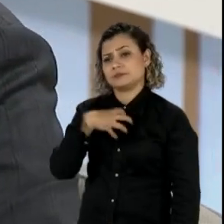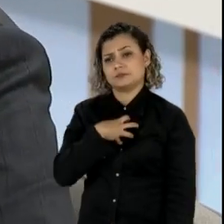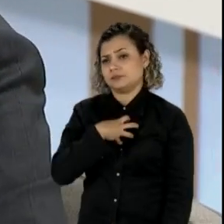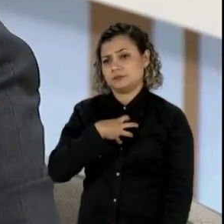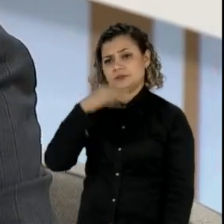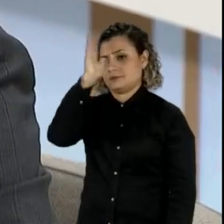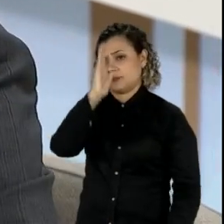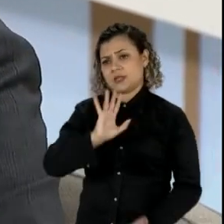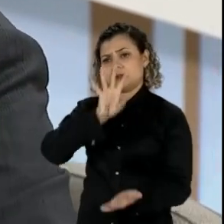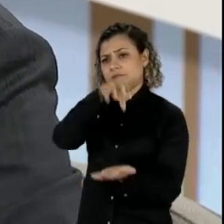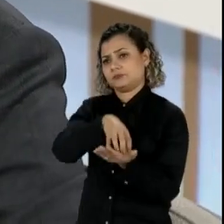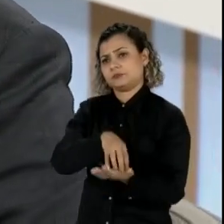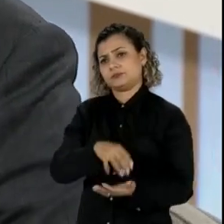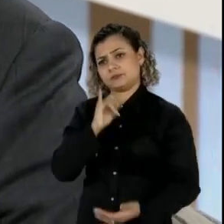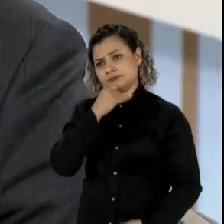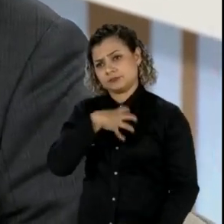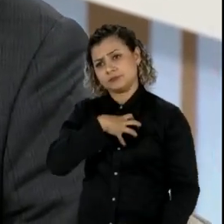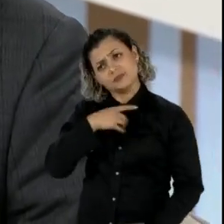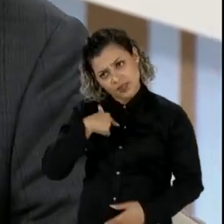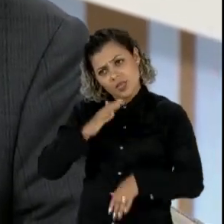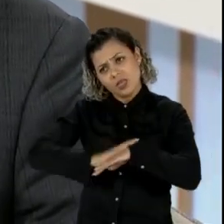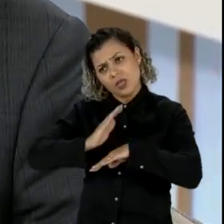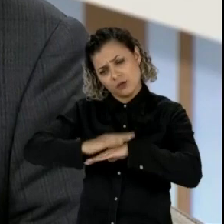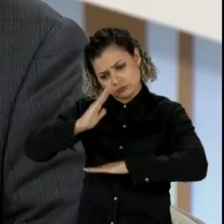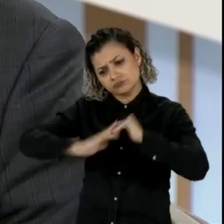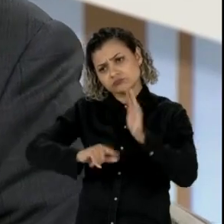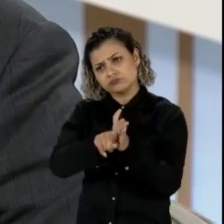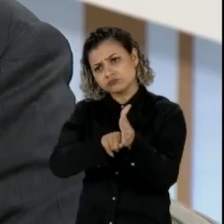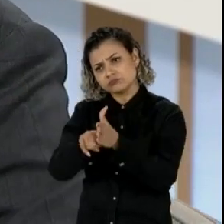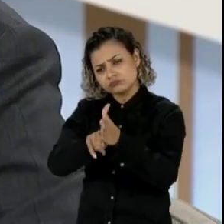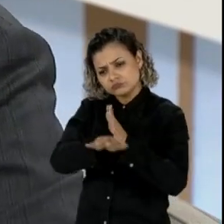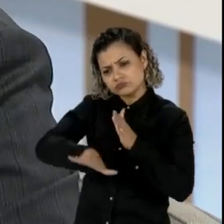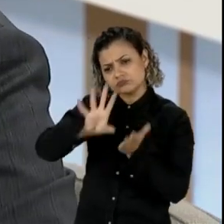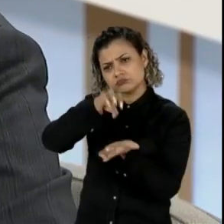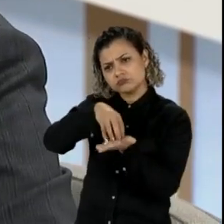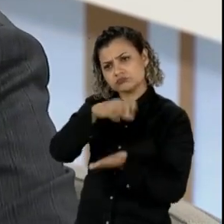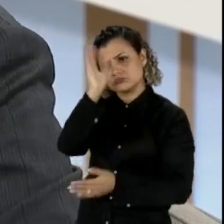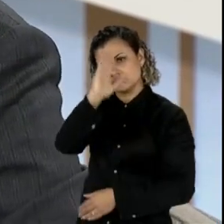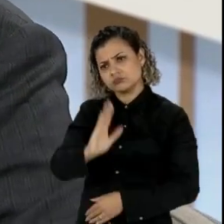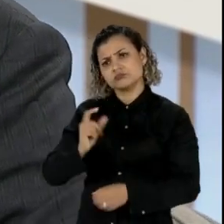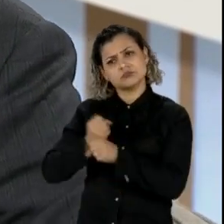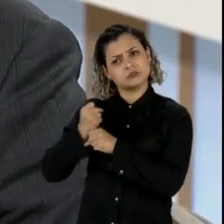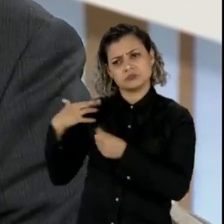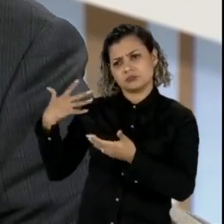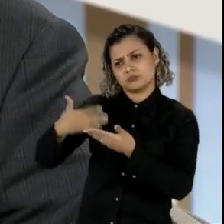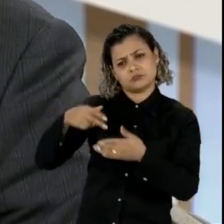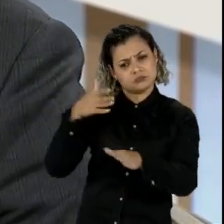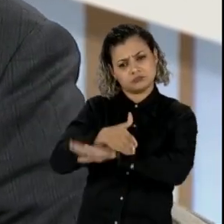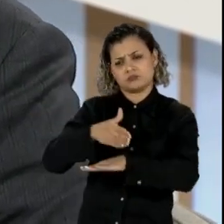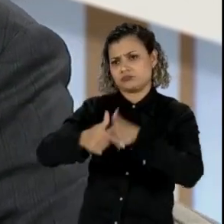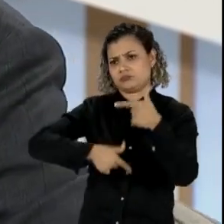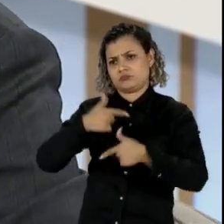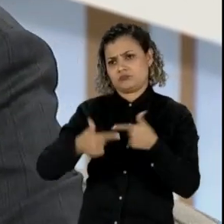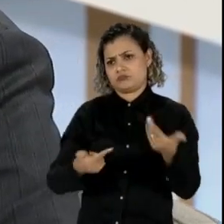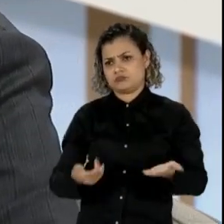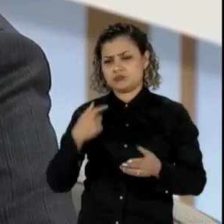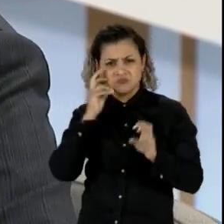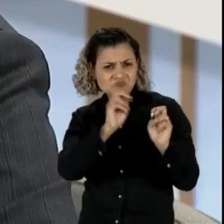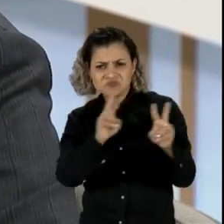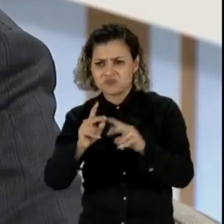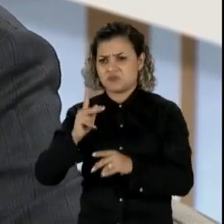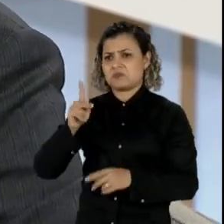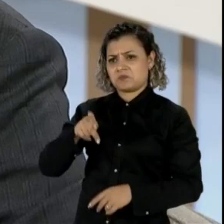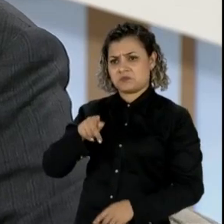brasileiras. Eu sou um estudioso das instituições brasileiras e estou nisso há muitos anos. E todos nós vimos na